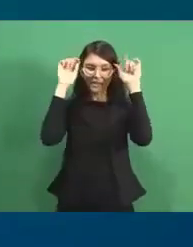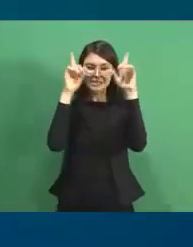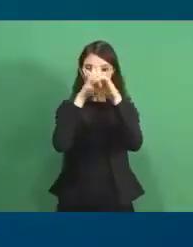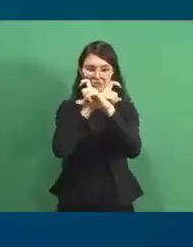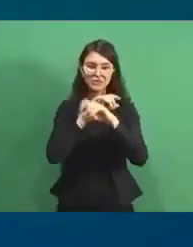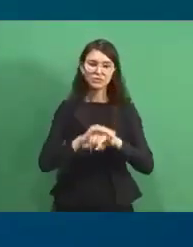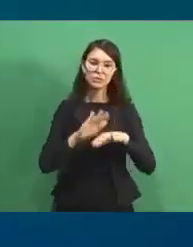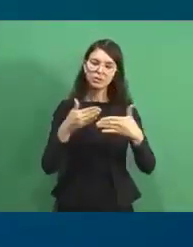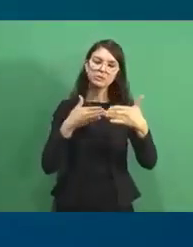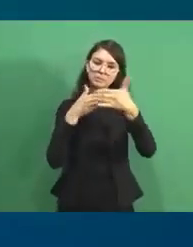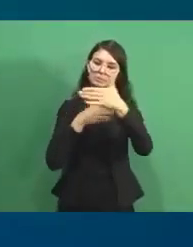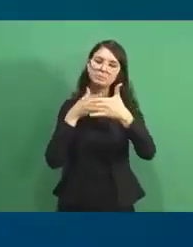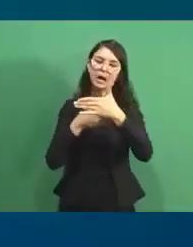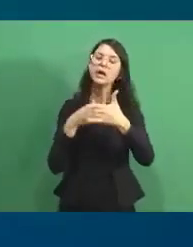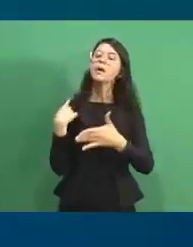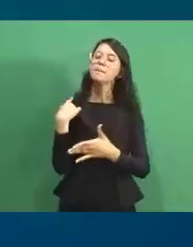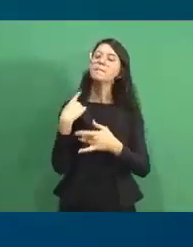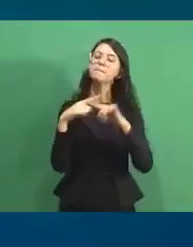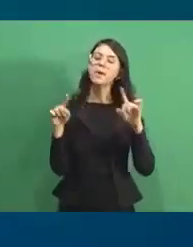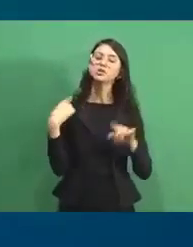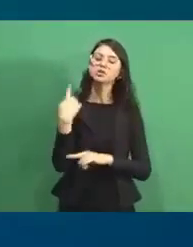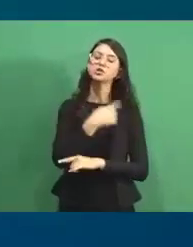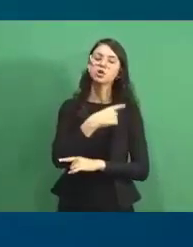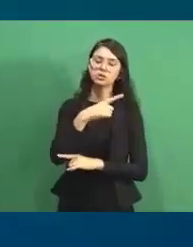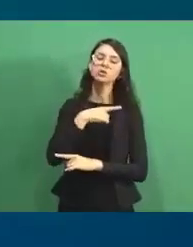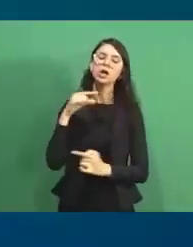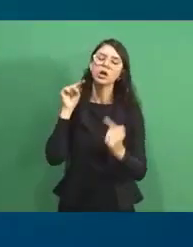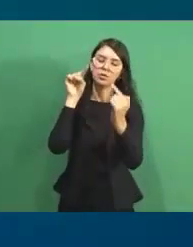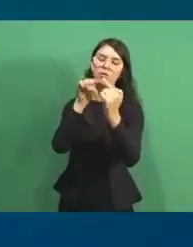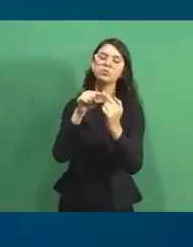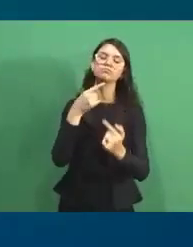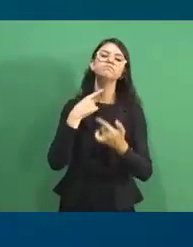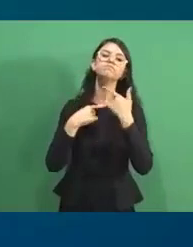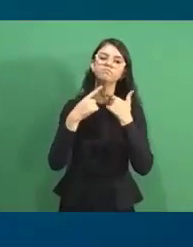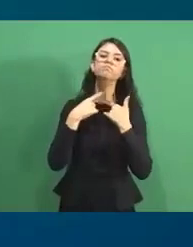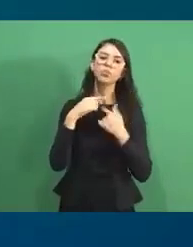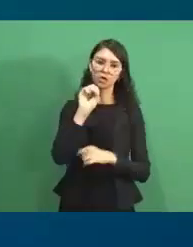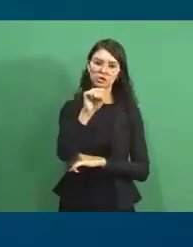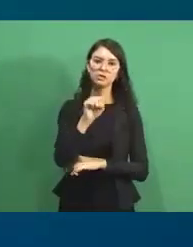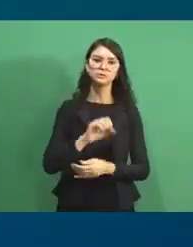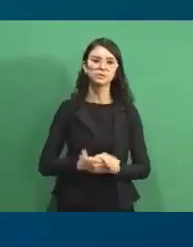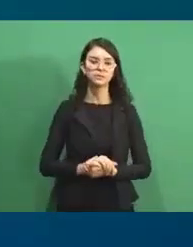isso foi um impeditivo. Mas nós temos isso no nosso radar.